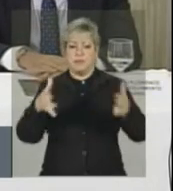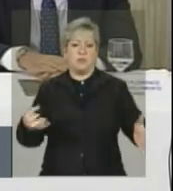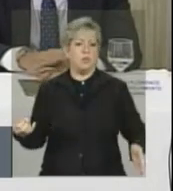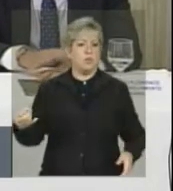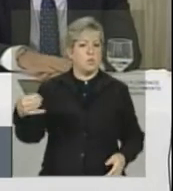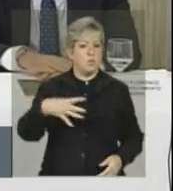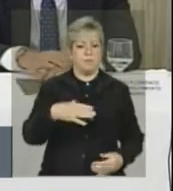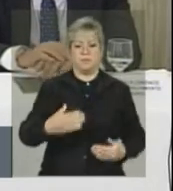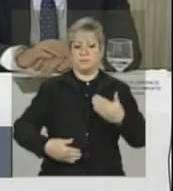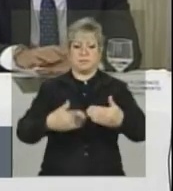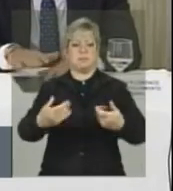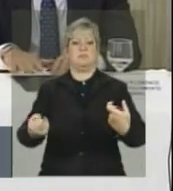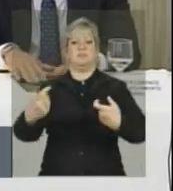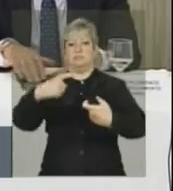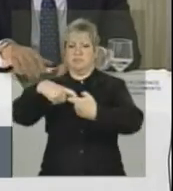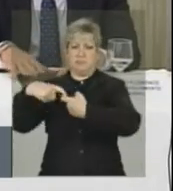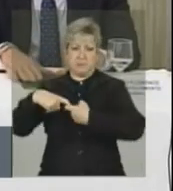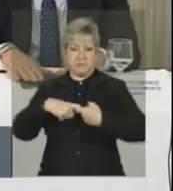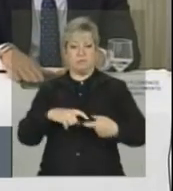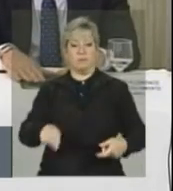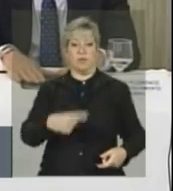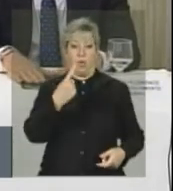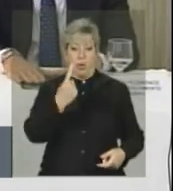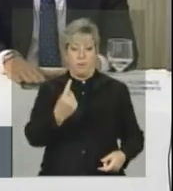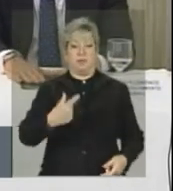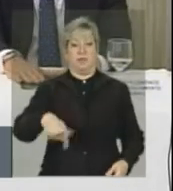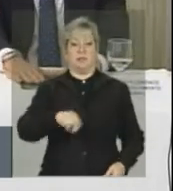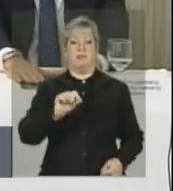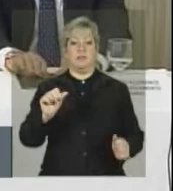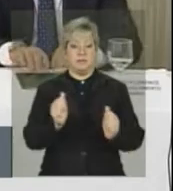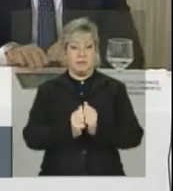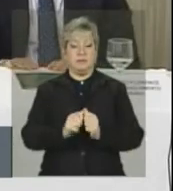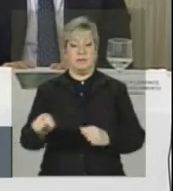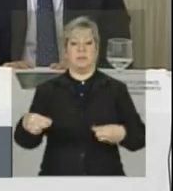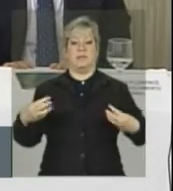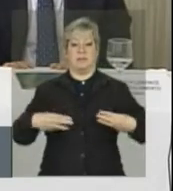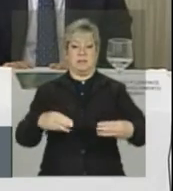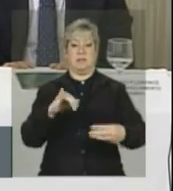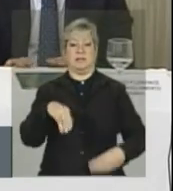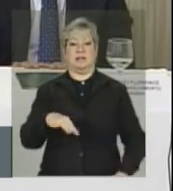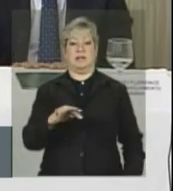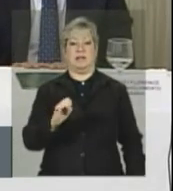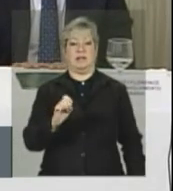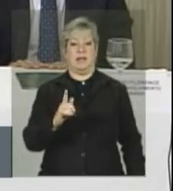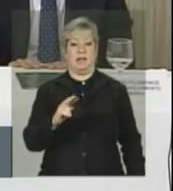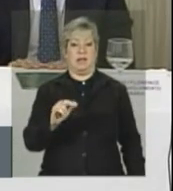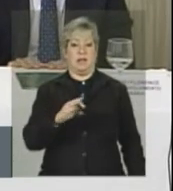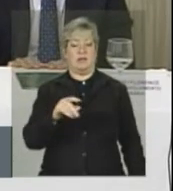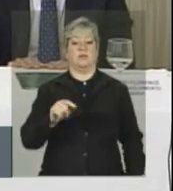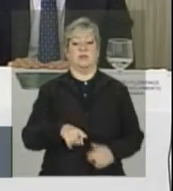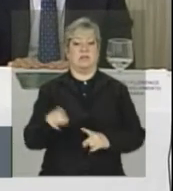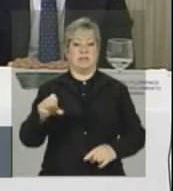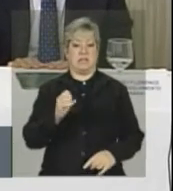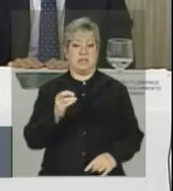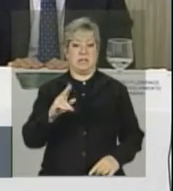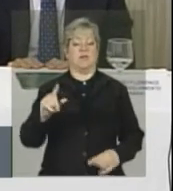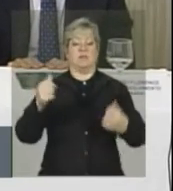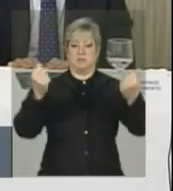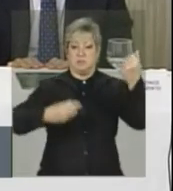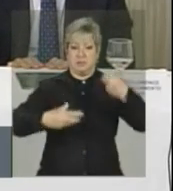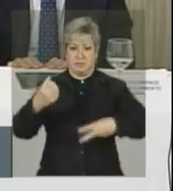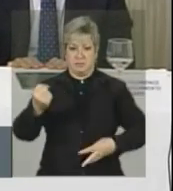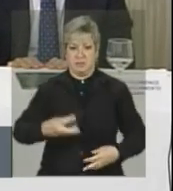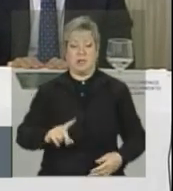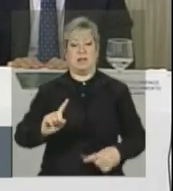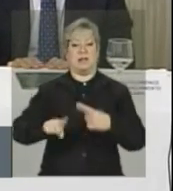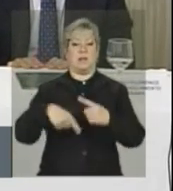novas frentes de parcerias. Uma delas é com o Ministério da Integração, o Sérgio vai falar, nosso secretário de Recursos Hídricos. A